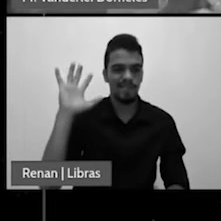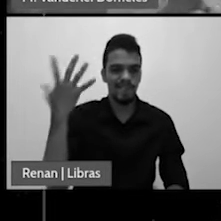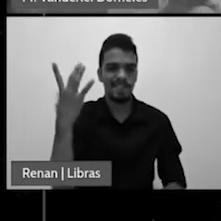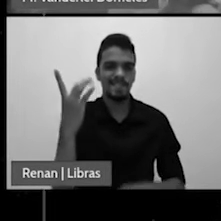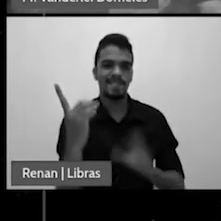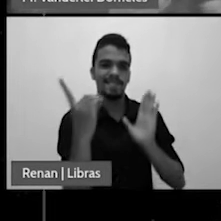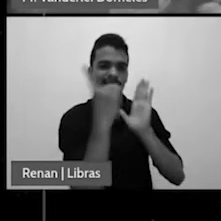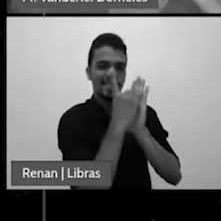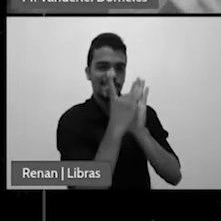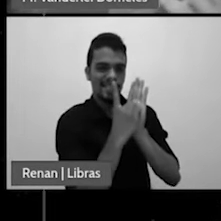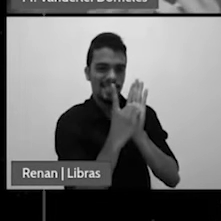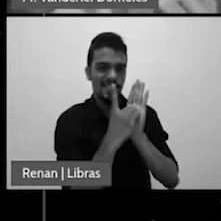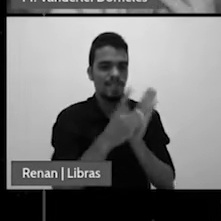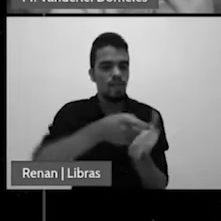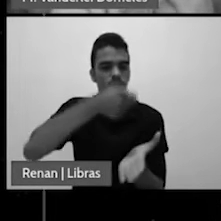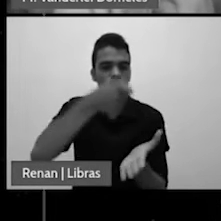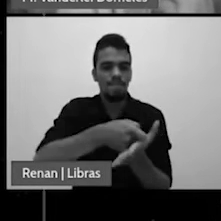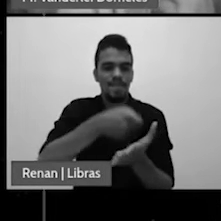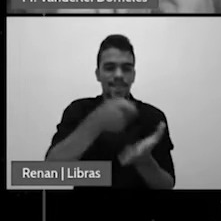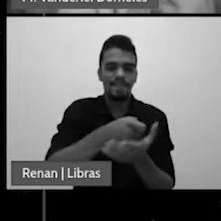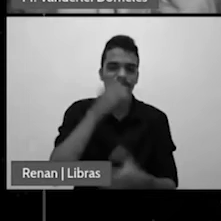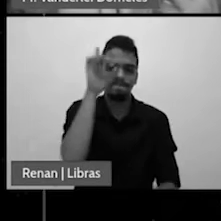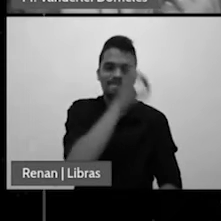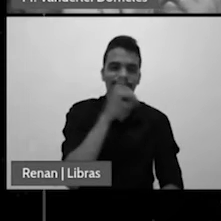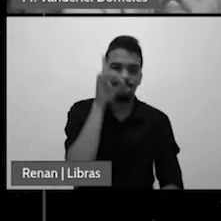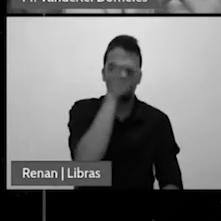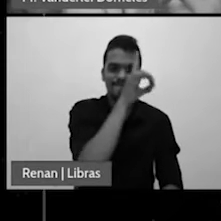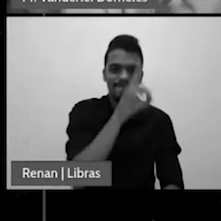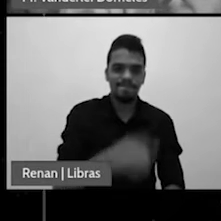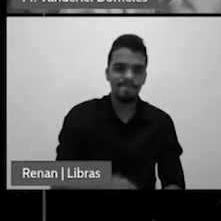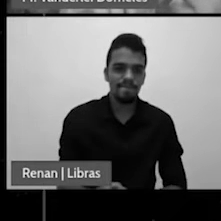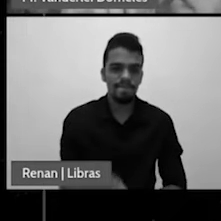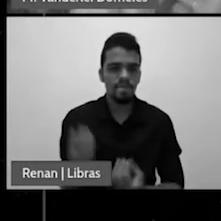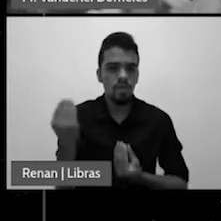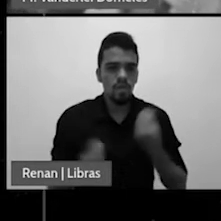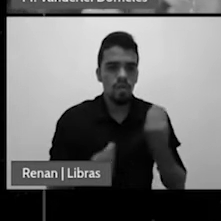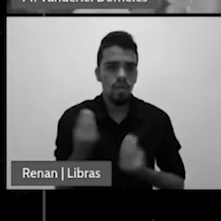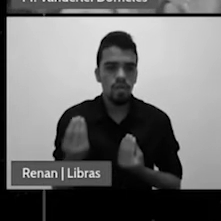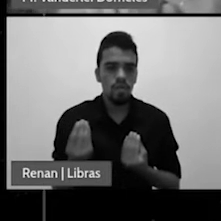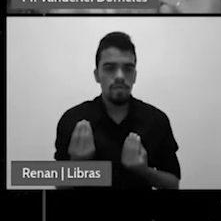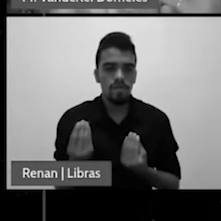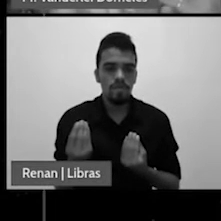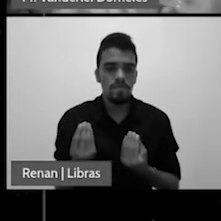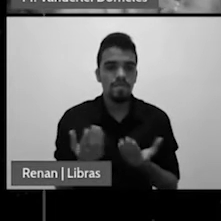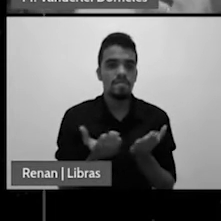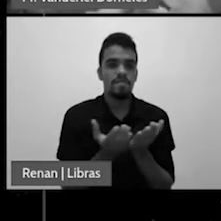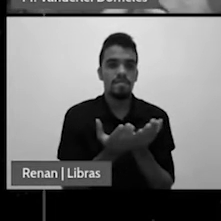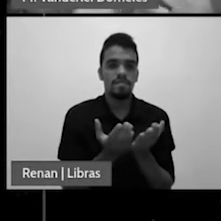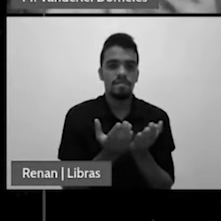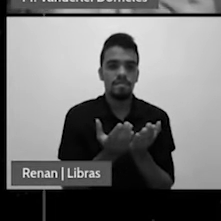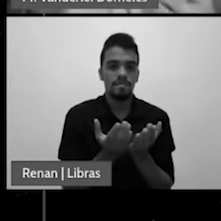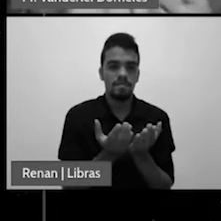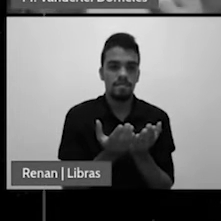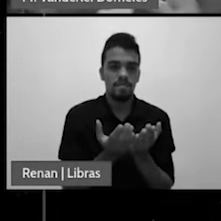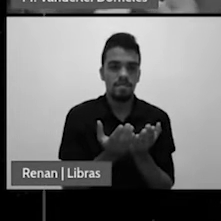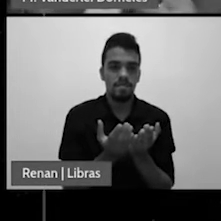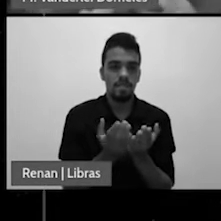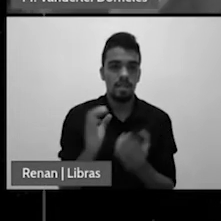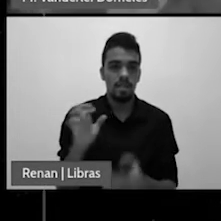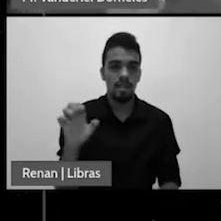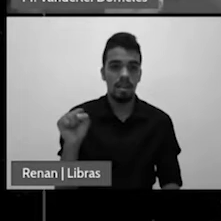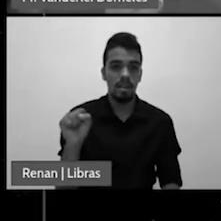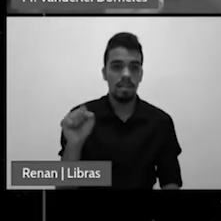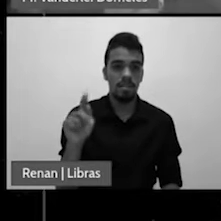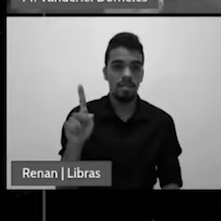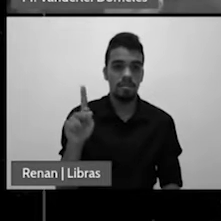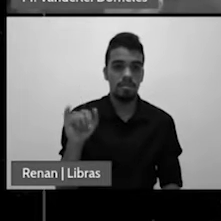desses três acontecimentos veja a aproximação dos protestantes do espiritualismo do romanismo e então depois